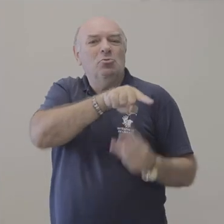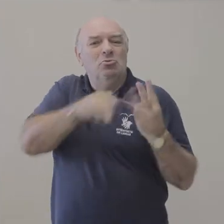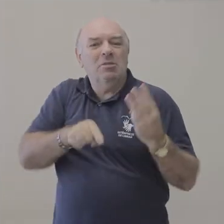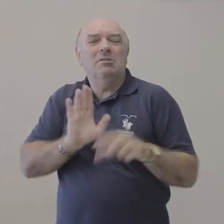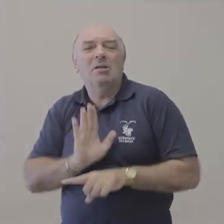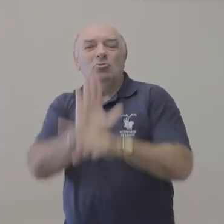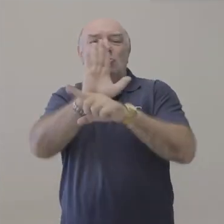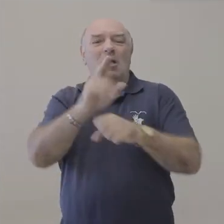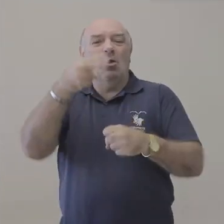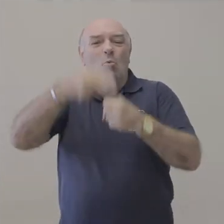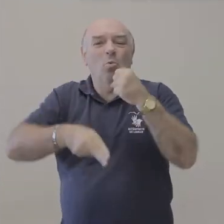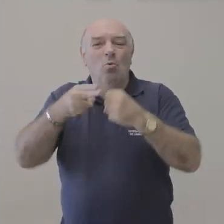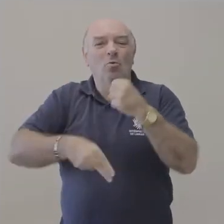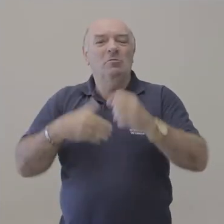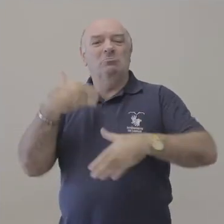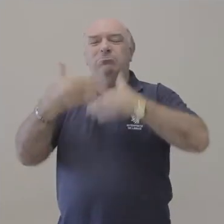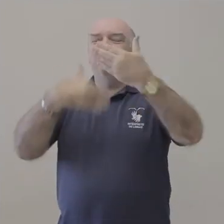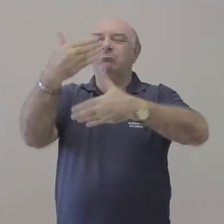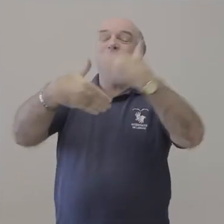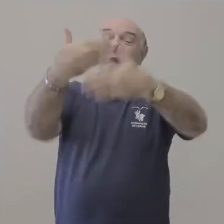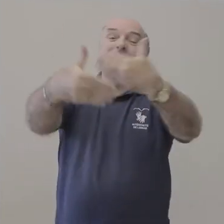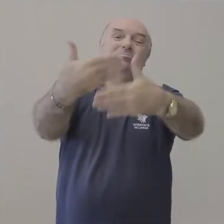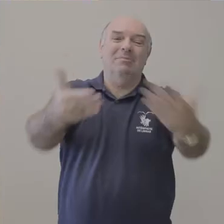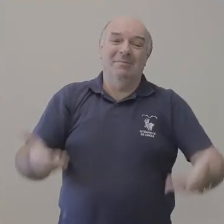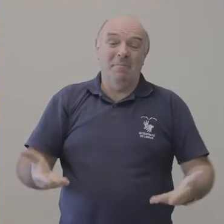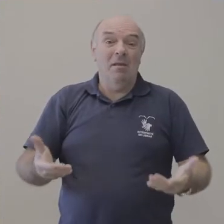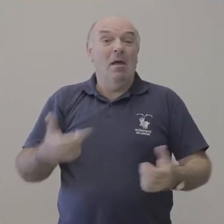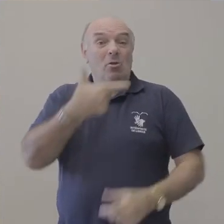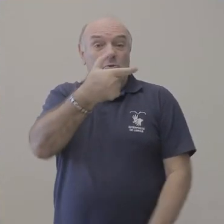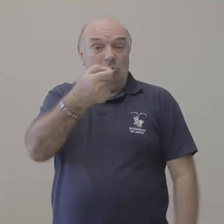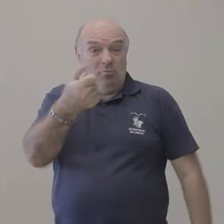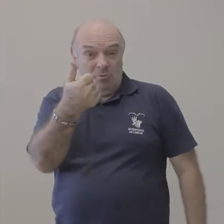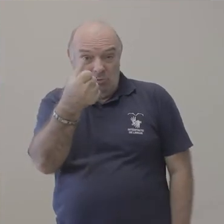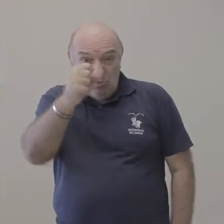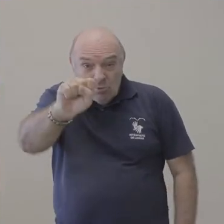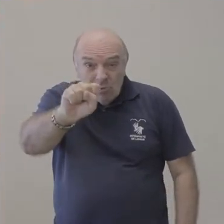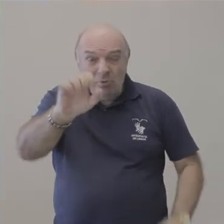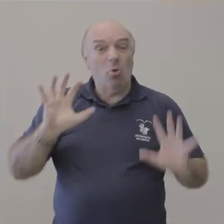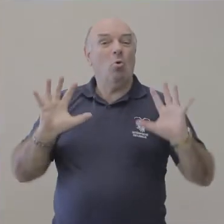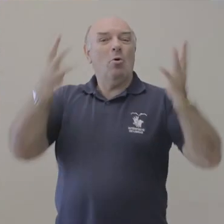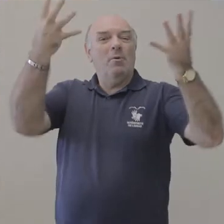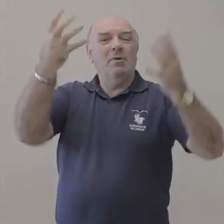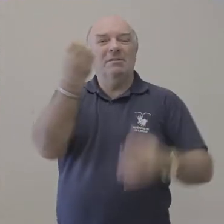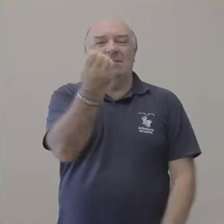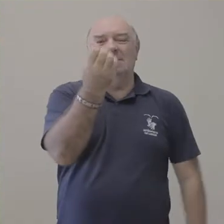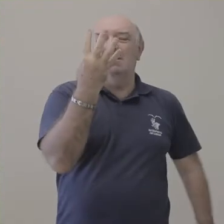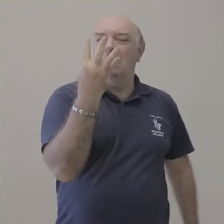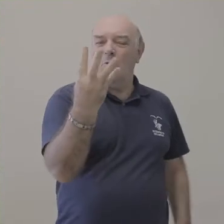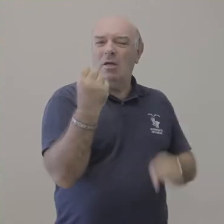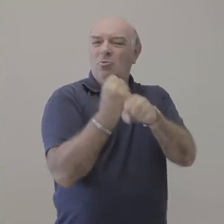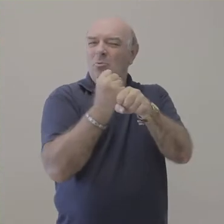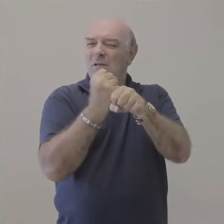contribuíram para o crescimento da Universidade Federal do Espírito Santo, que em 2018 comemora